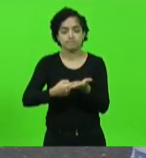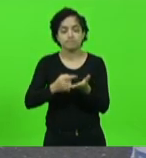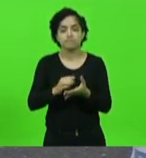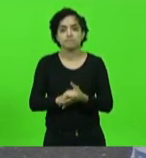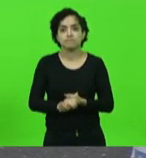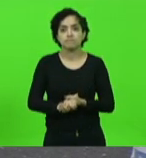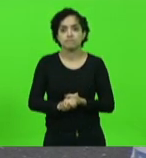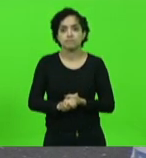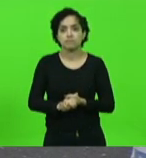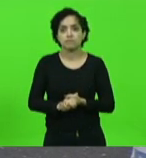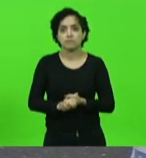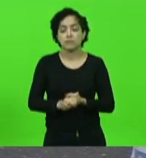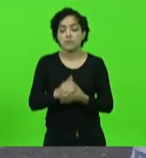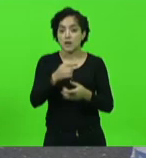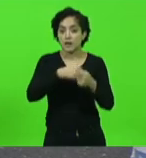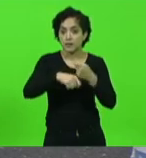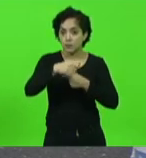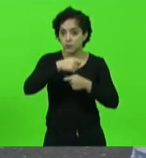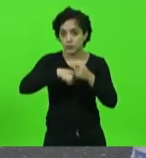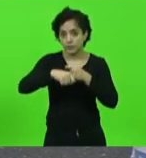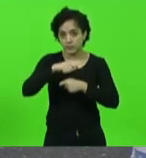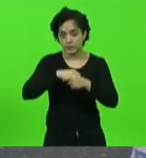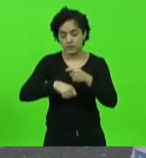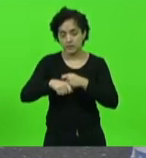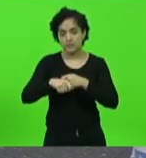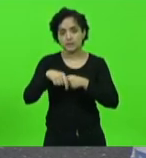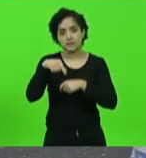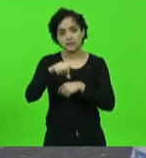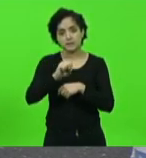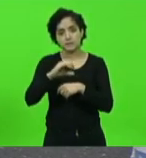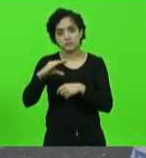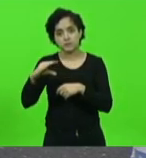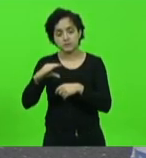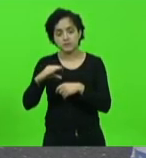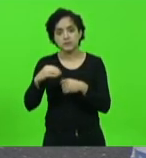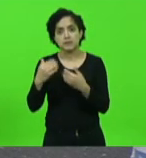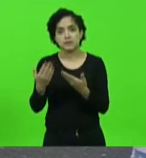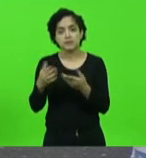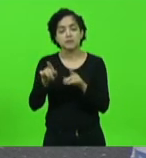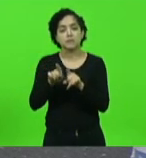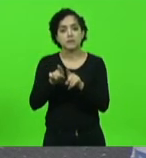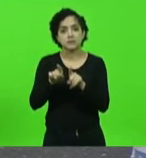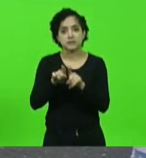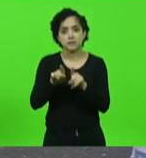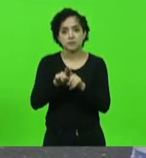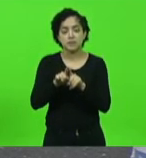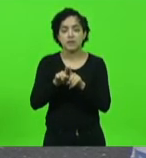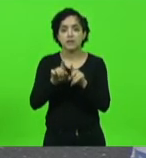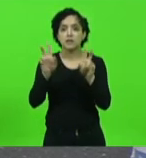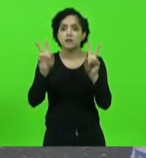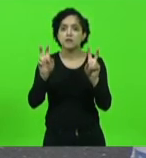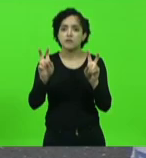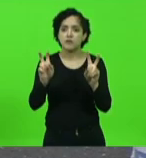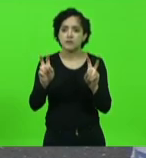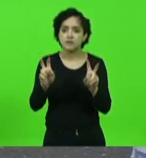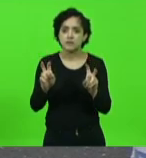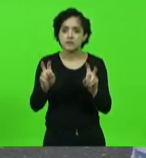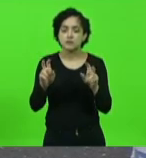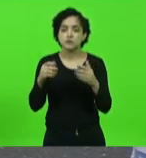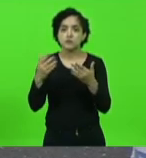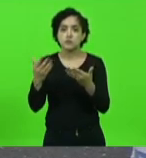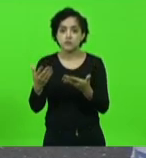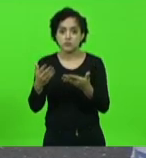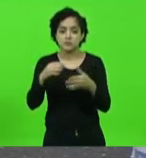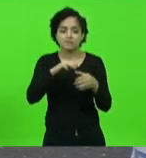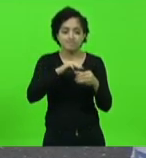sim à economia de Santa Catarina mas também as questões que envolvem os